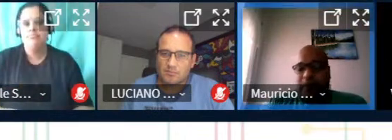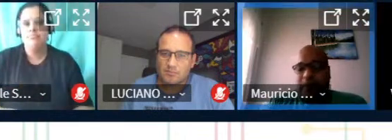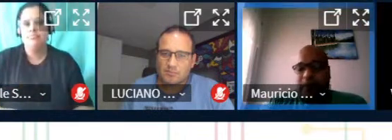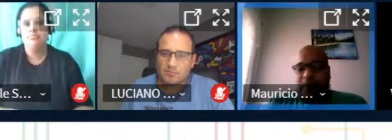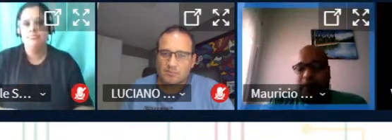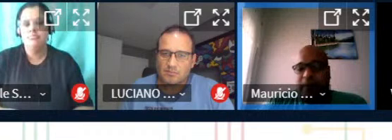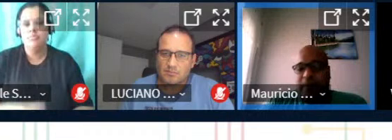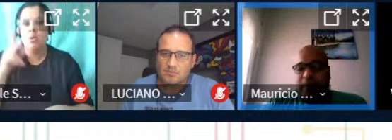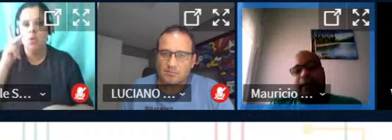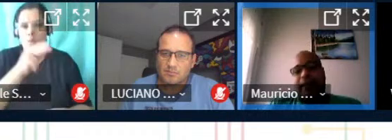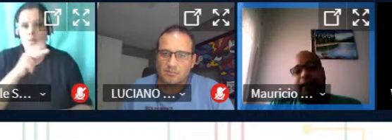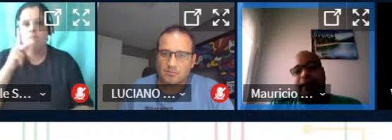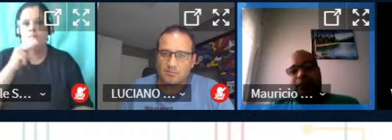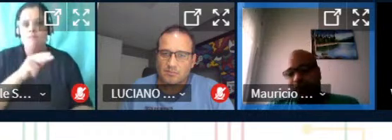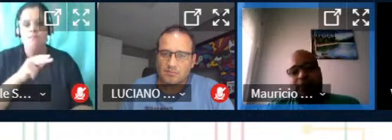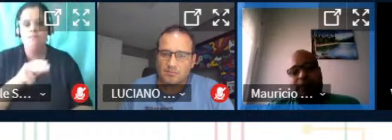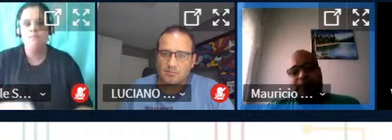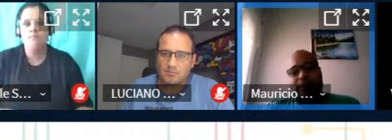eu tento